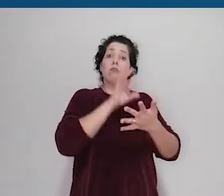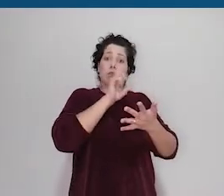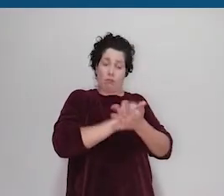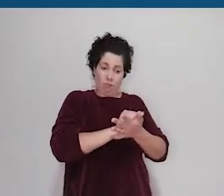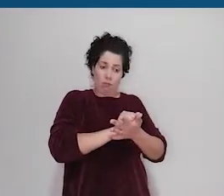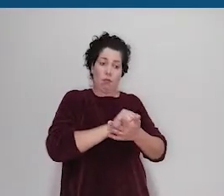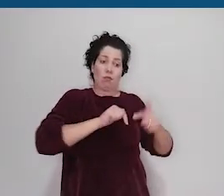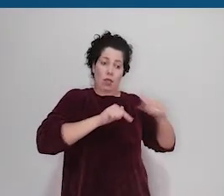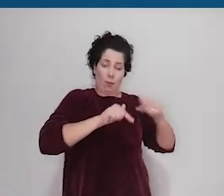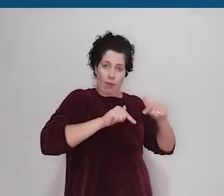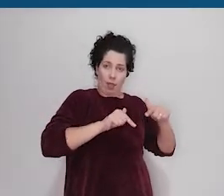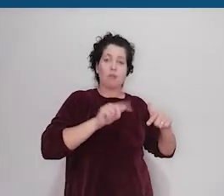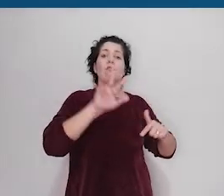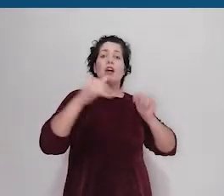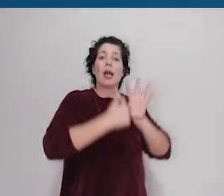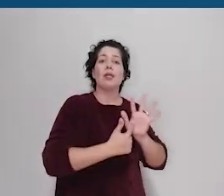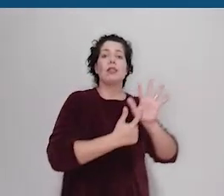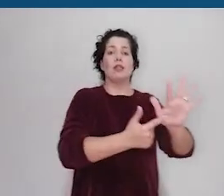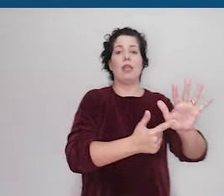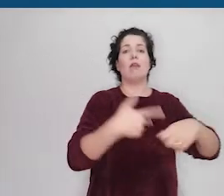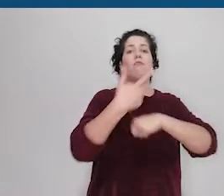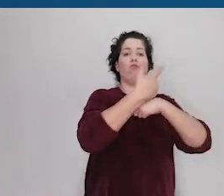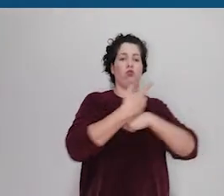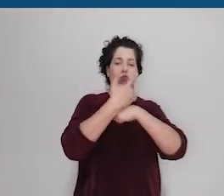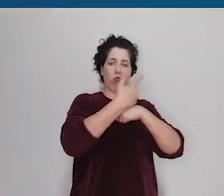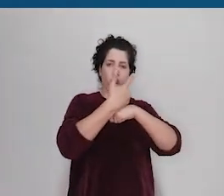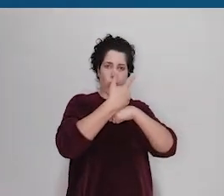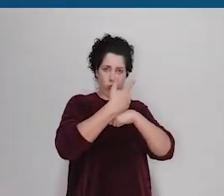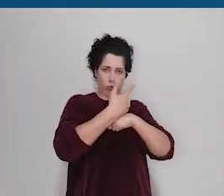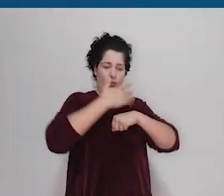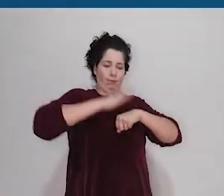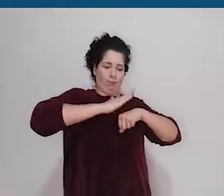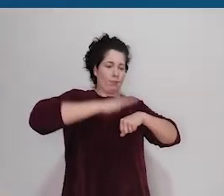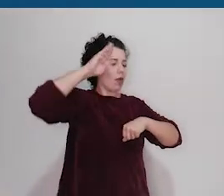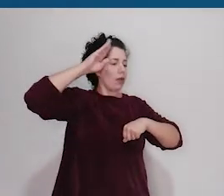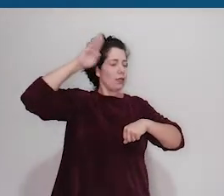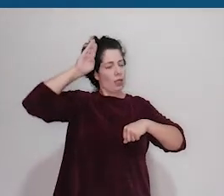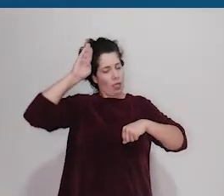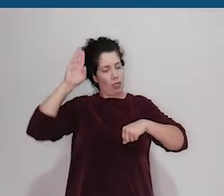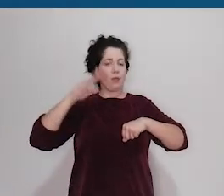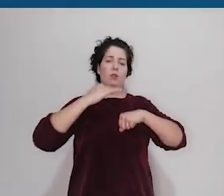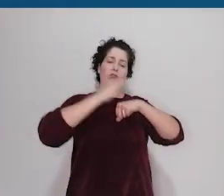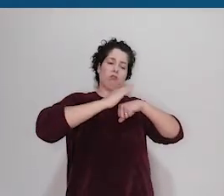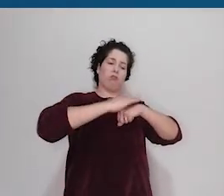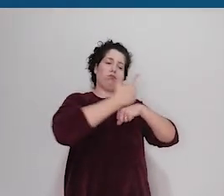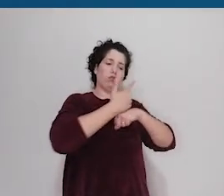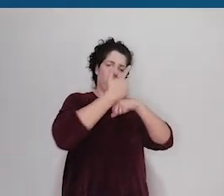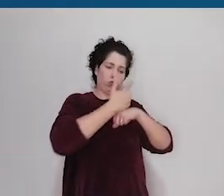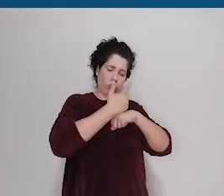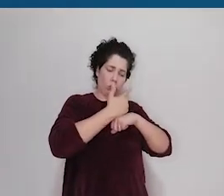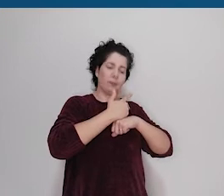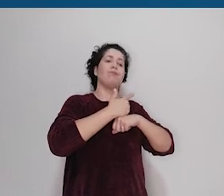apresentados de forma assíncrona por meio de um vídeo produzido pelos e pelas discentes,